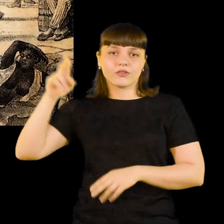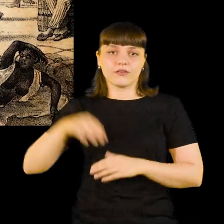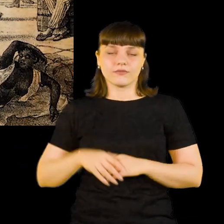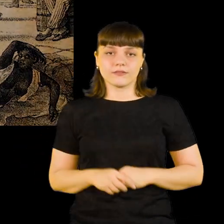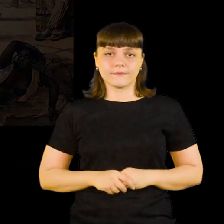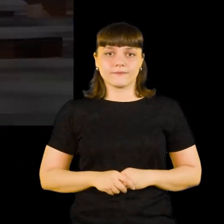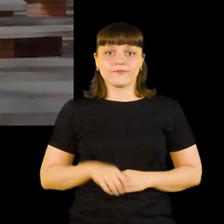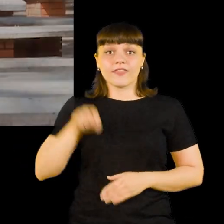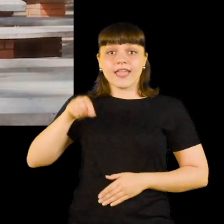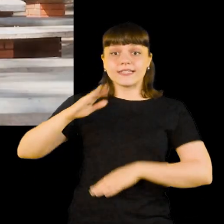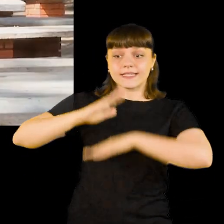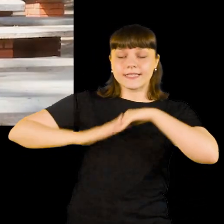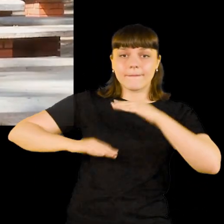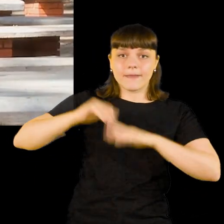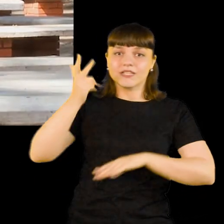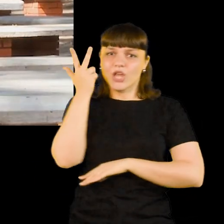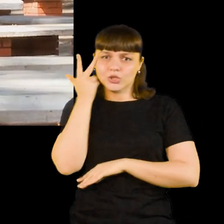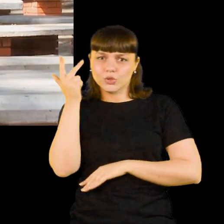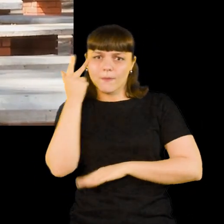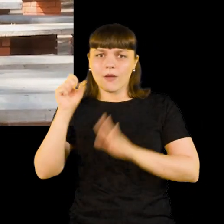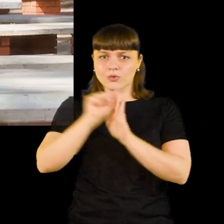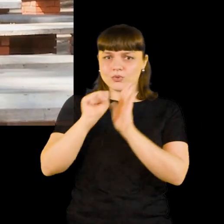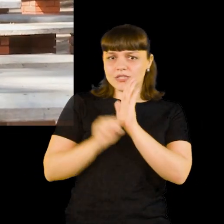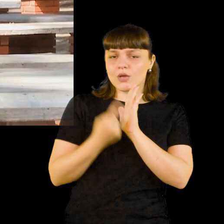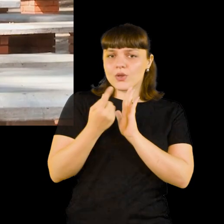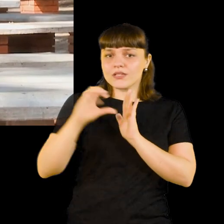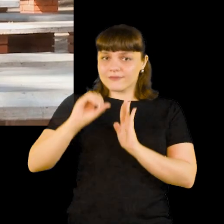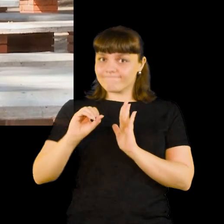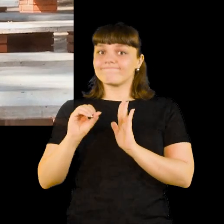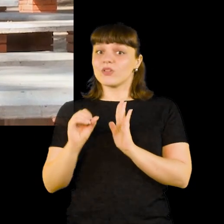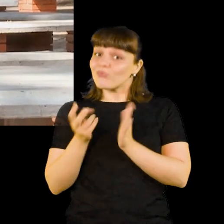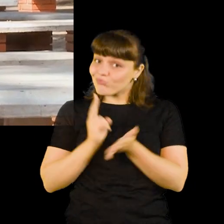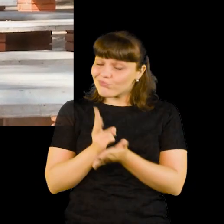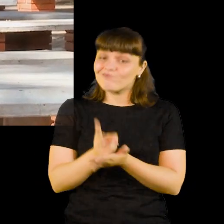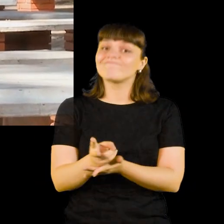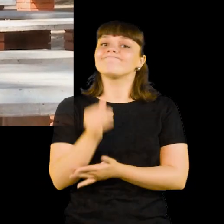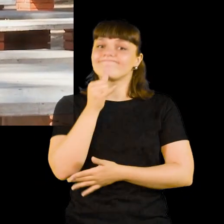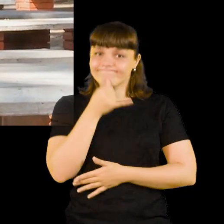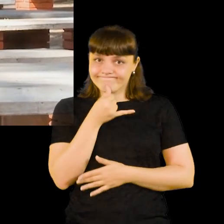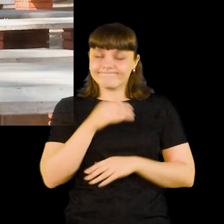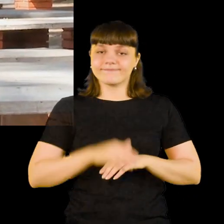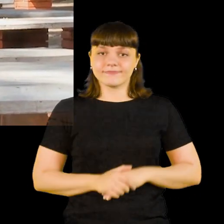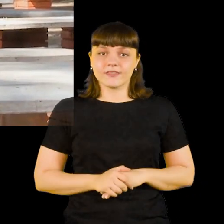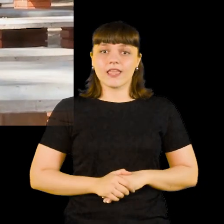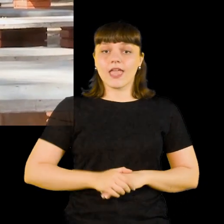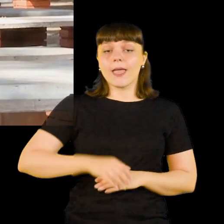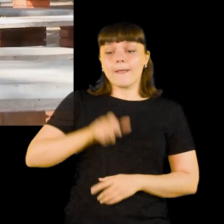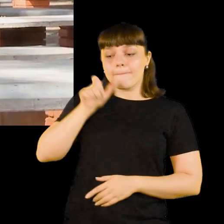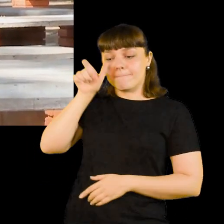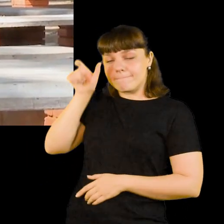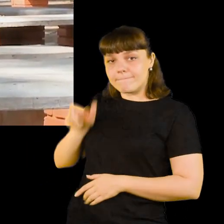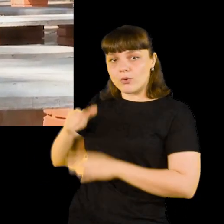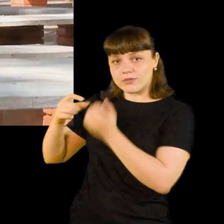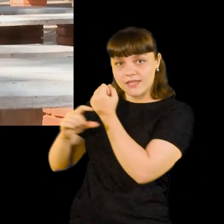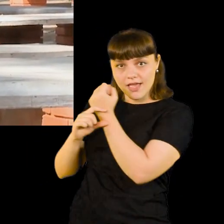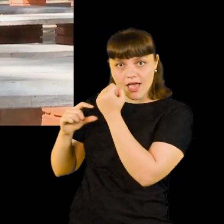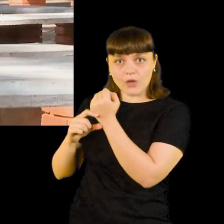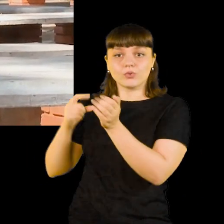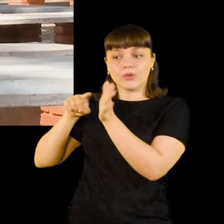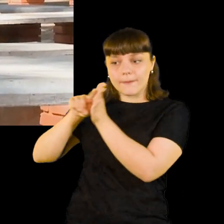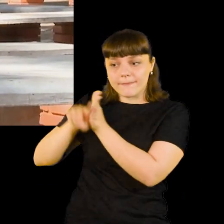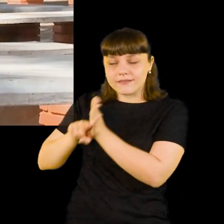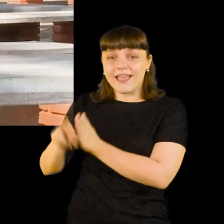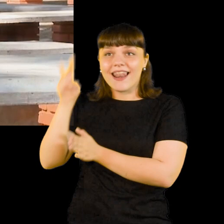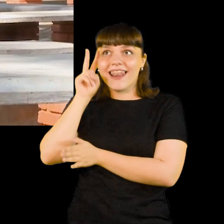comerciantes. Essas práticas comuns no século XIX, infelizmente, ainda não acabaram. A própria pesquisadora, durante